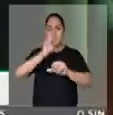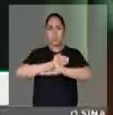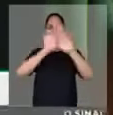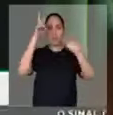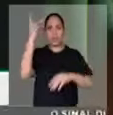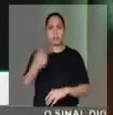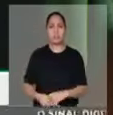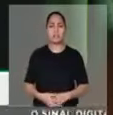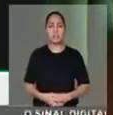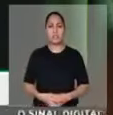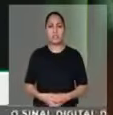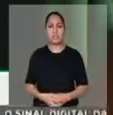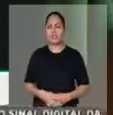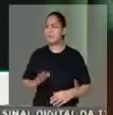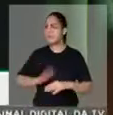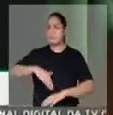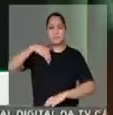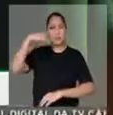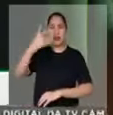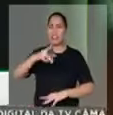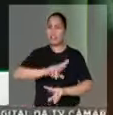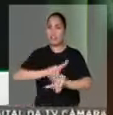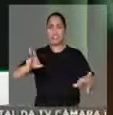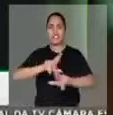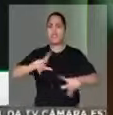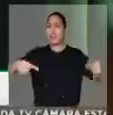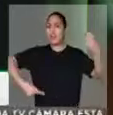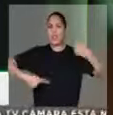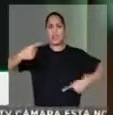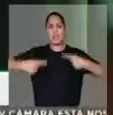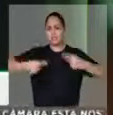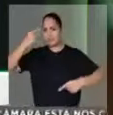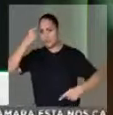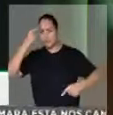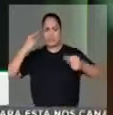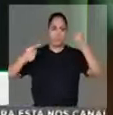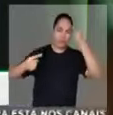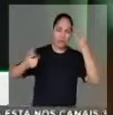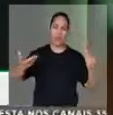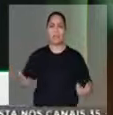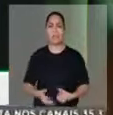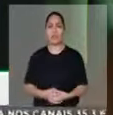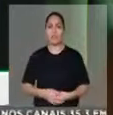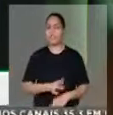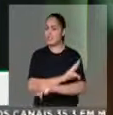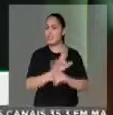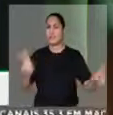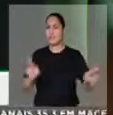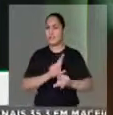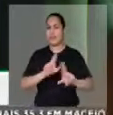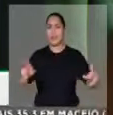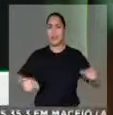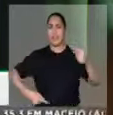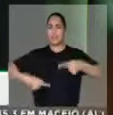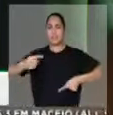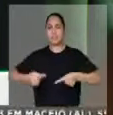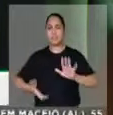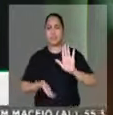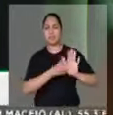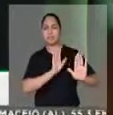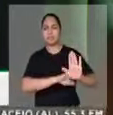para além das nossas divergências de pensamento, para além das nossas divergências de